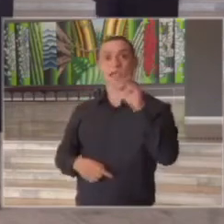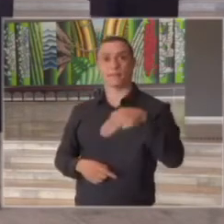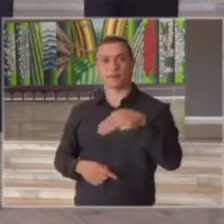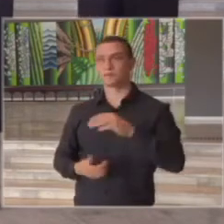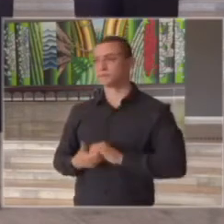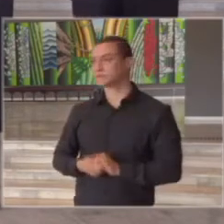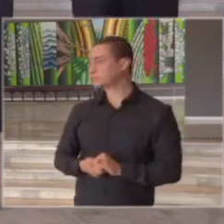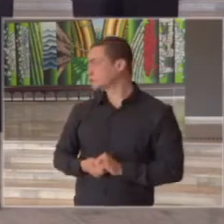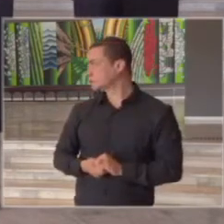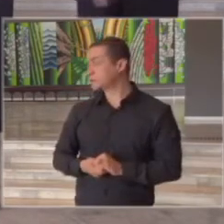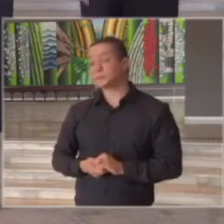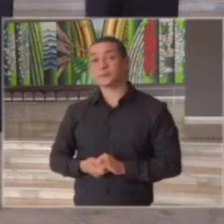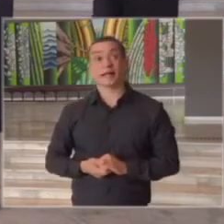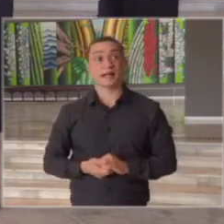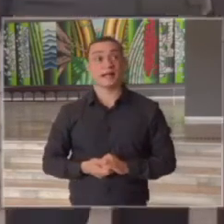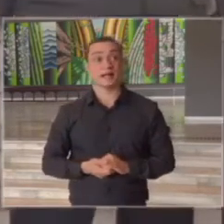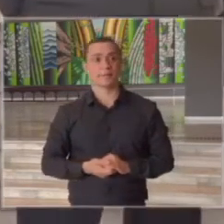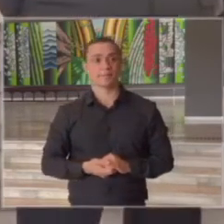pois não